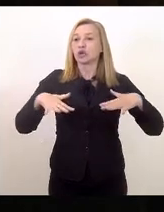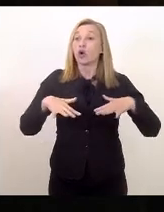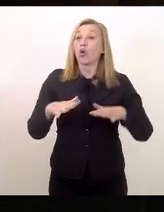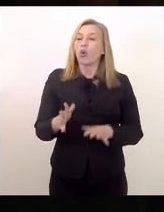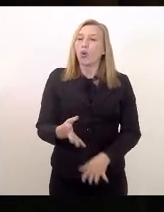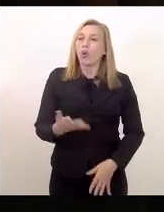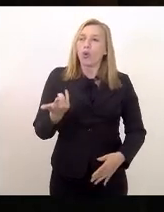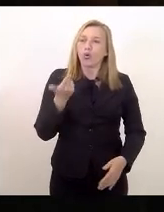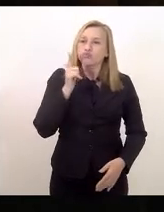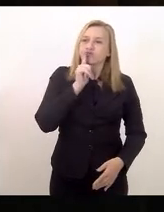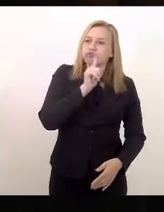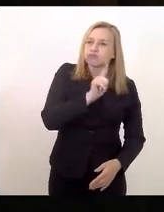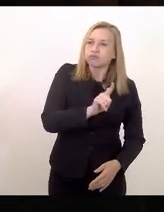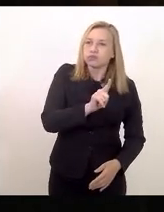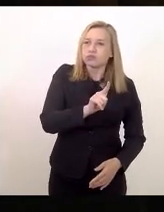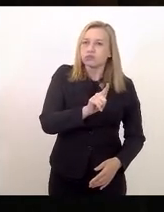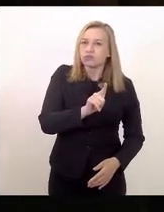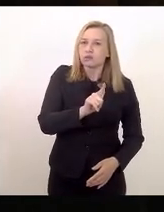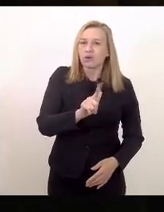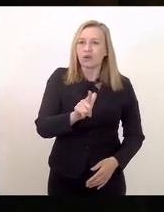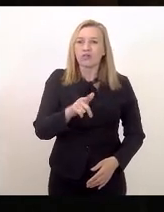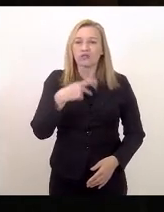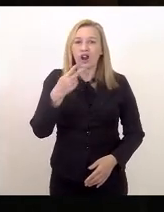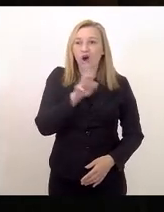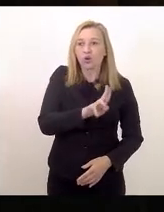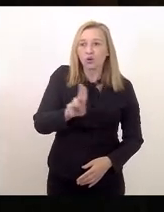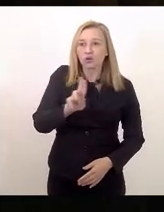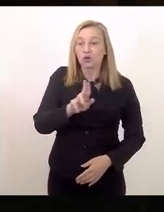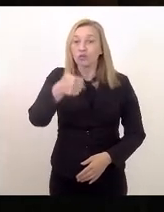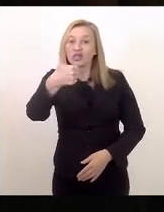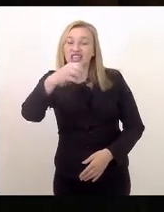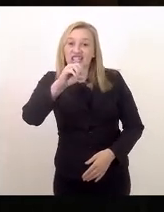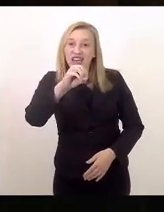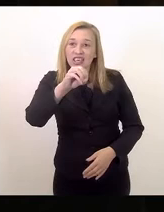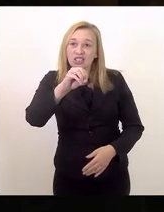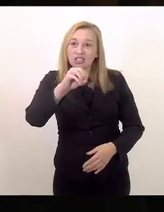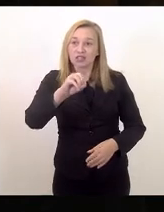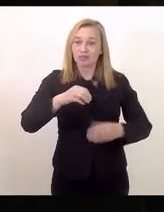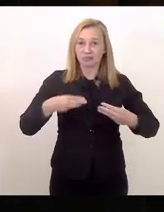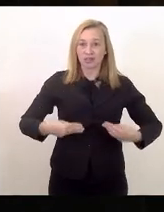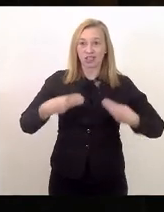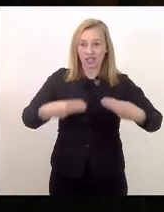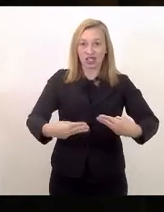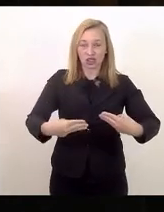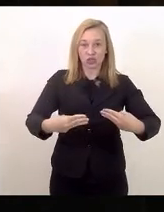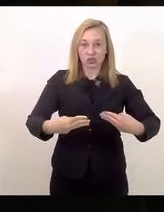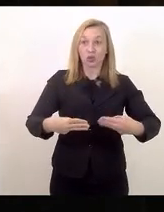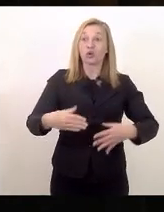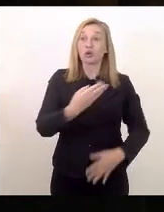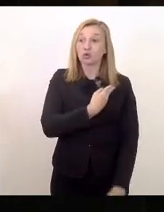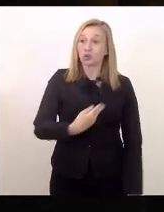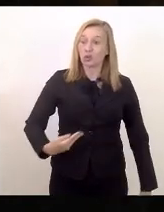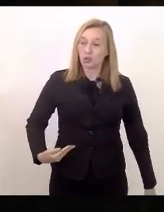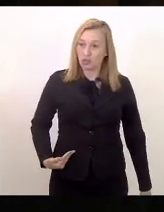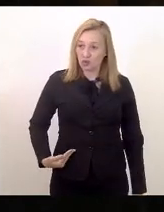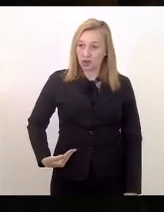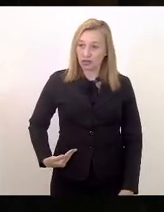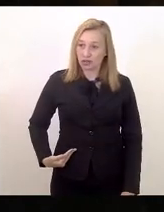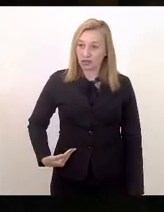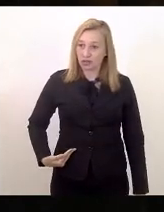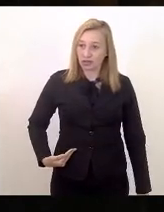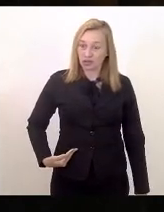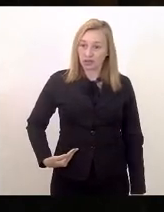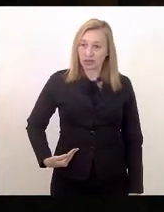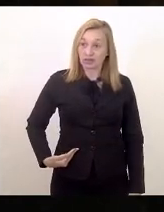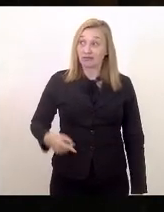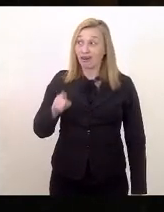dizer o nome de dez ministros desse governo que está